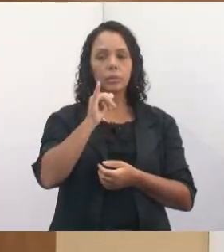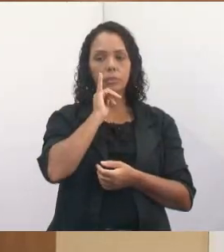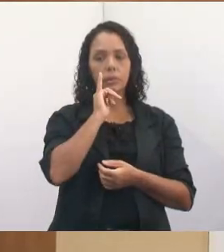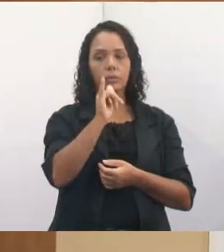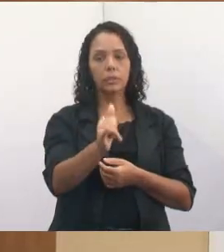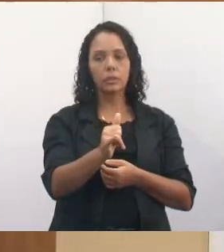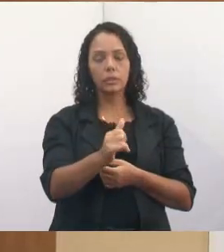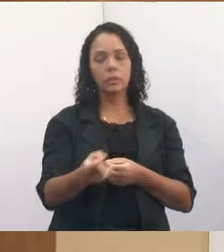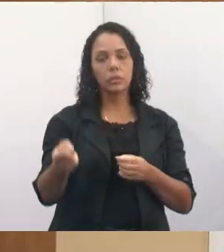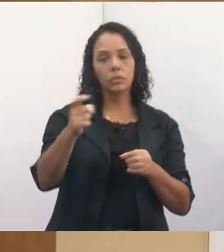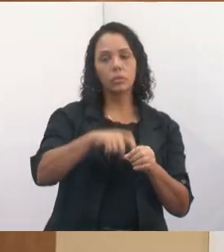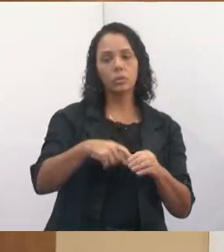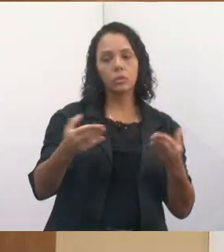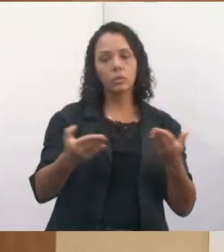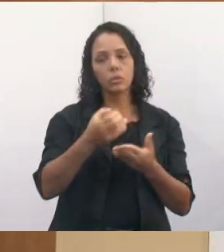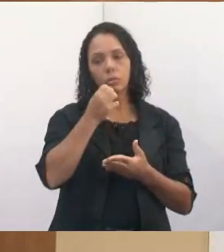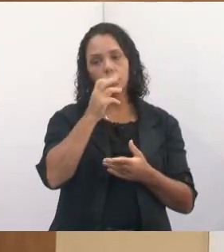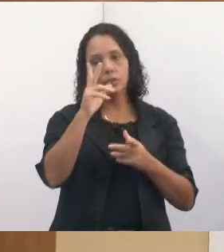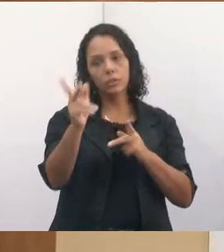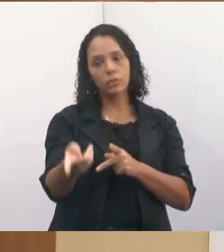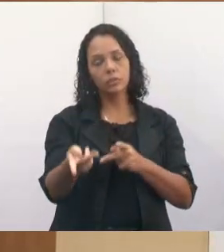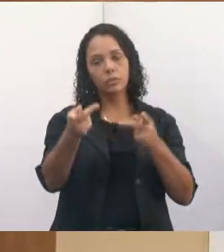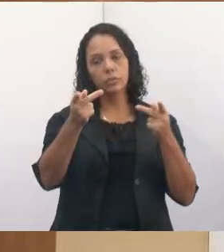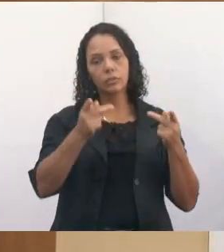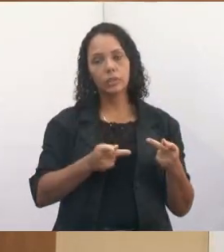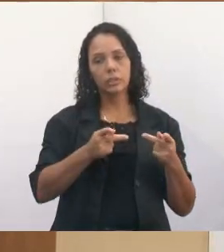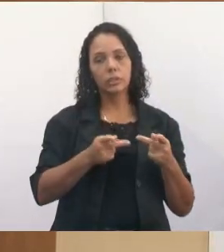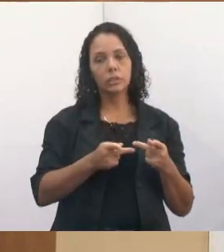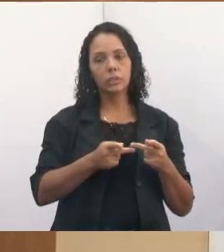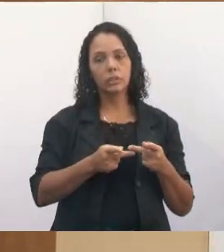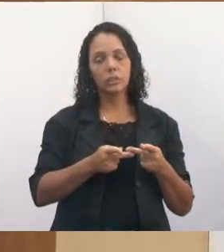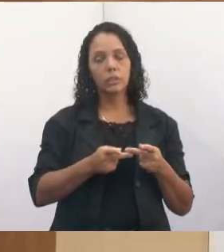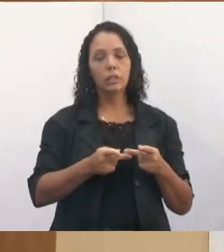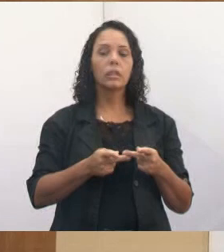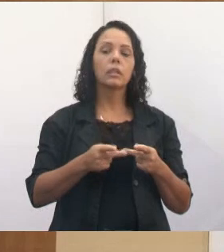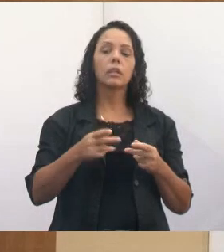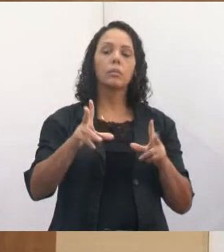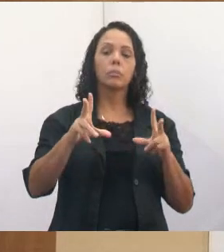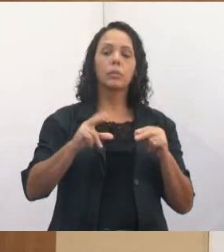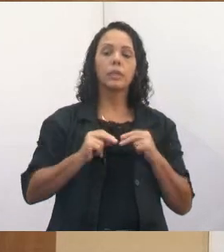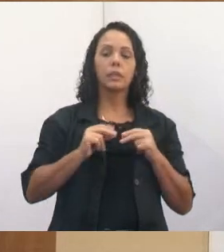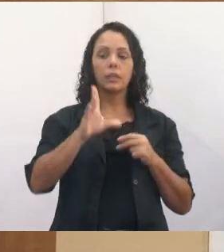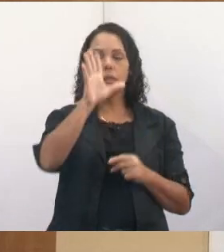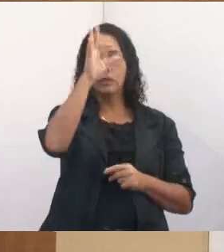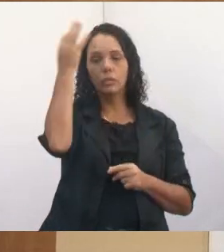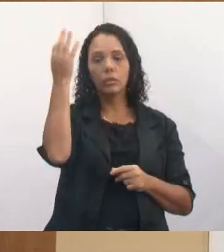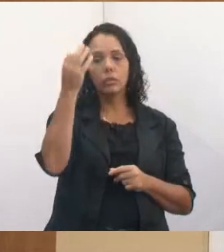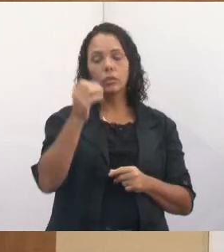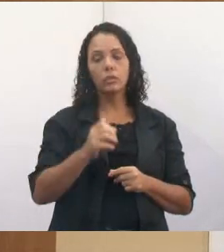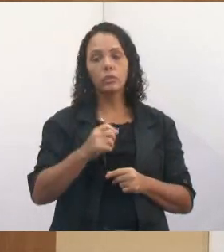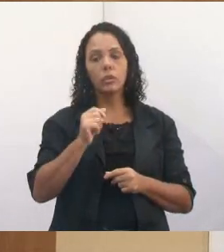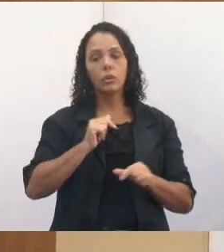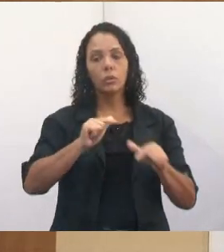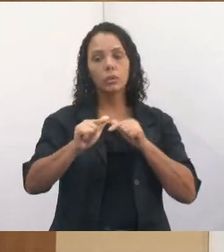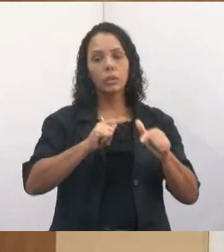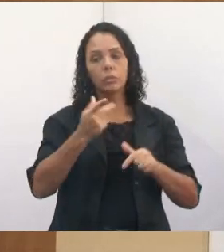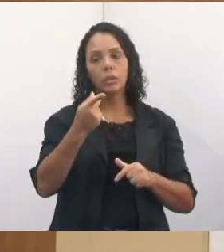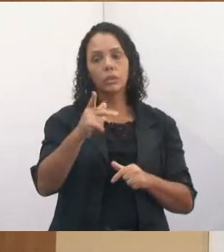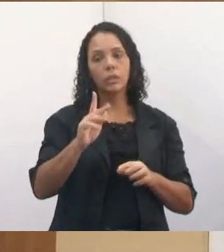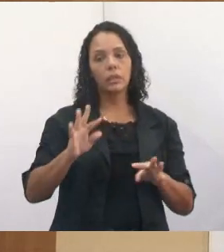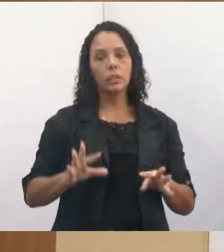A Juliana voltou hoje. Seja bem-vinda, Juliana. Muito sucesso para você, que você merece. A Juliana, gente, faz um trabalho maravilhoso,